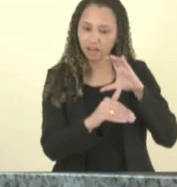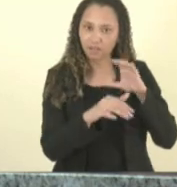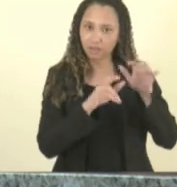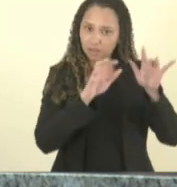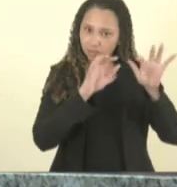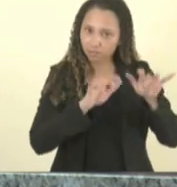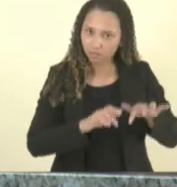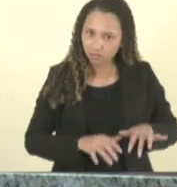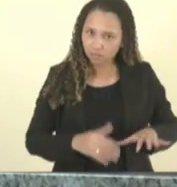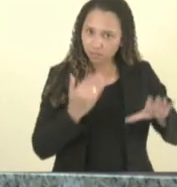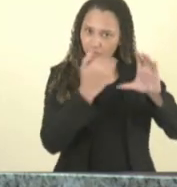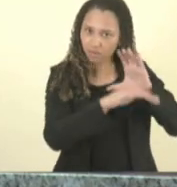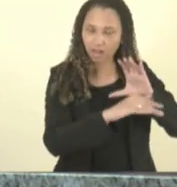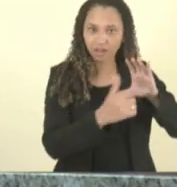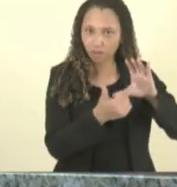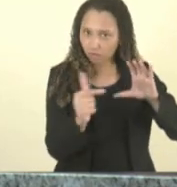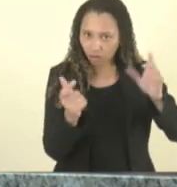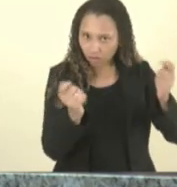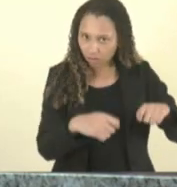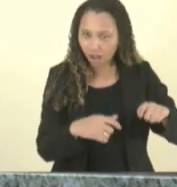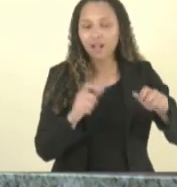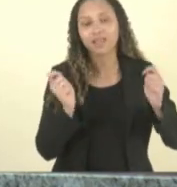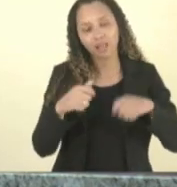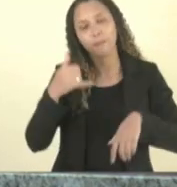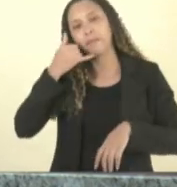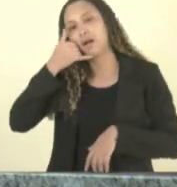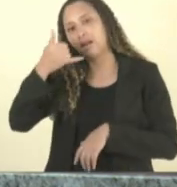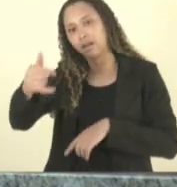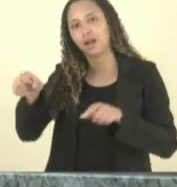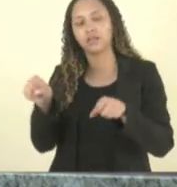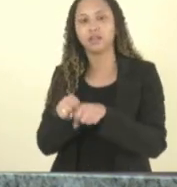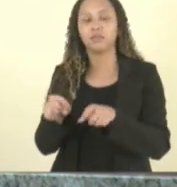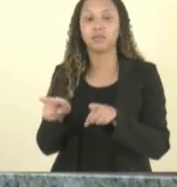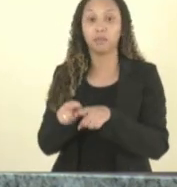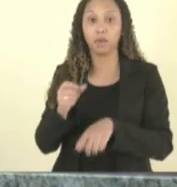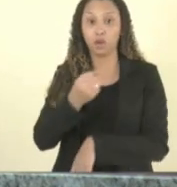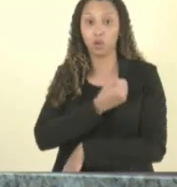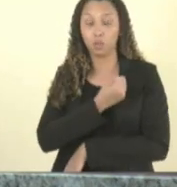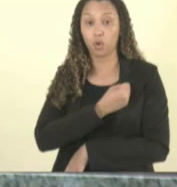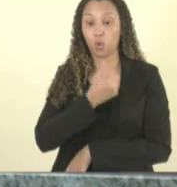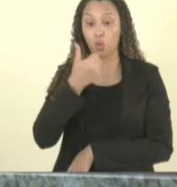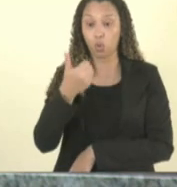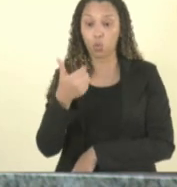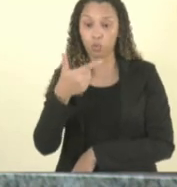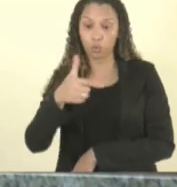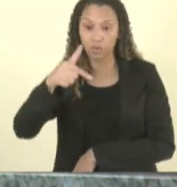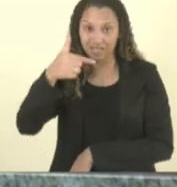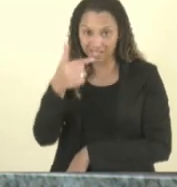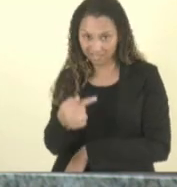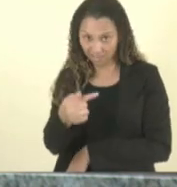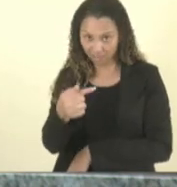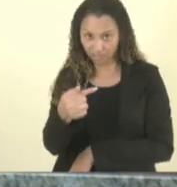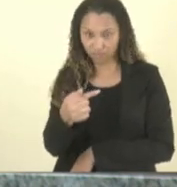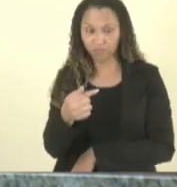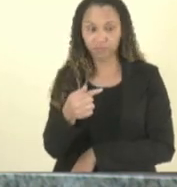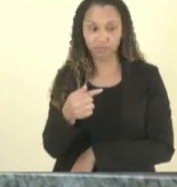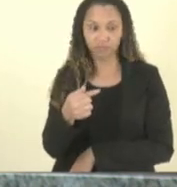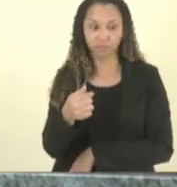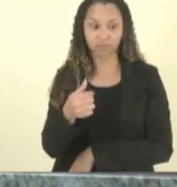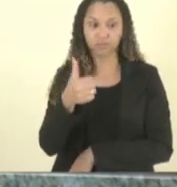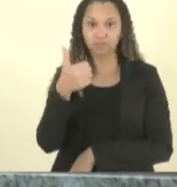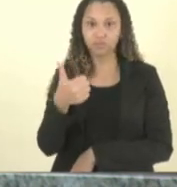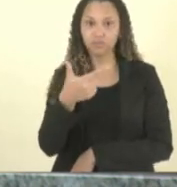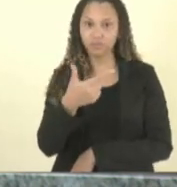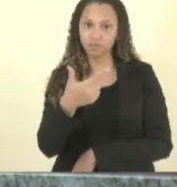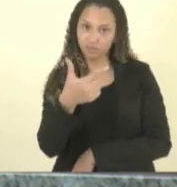fazer por e-mail faça por telefone o número é 127 127 então